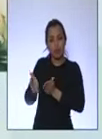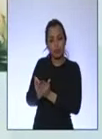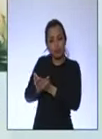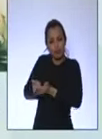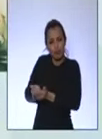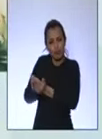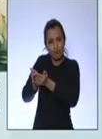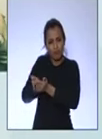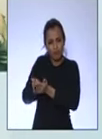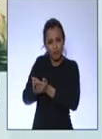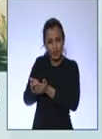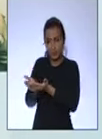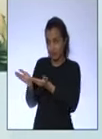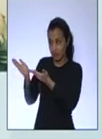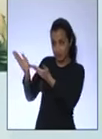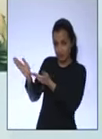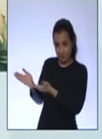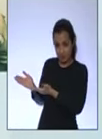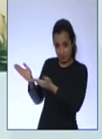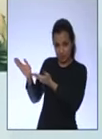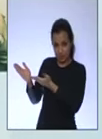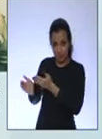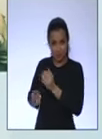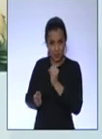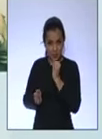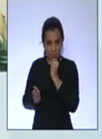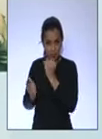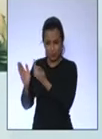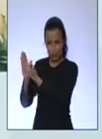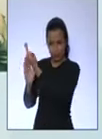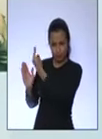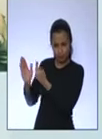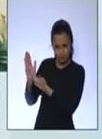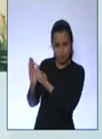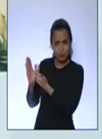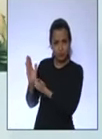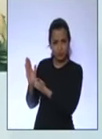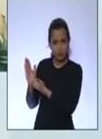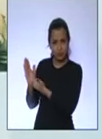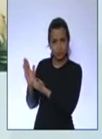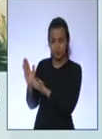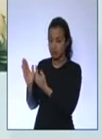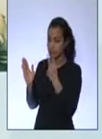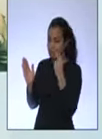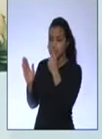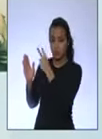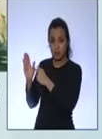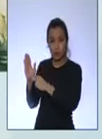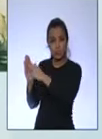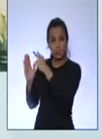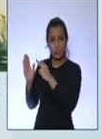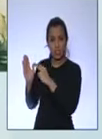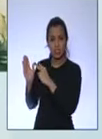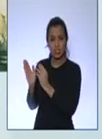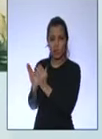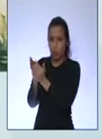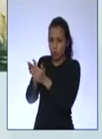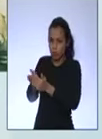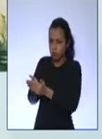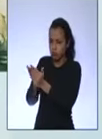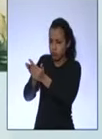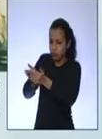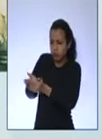disposto para vocês sobre as grandes navegações, vamos iniciar com essa imagem, que é uma caravela